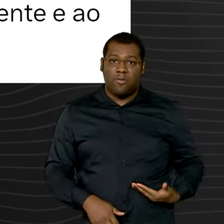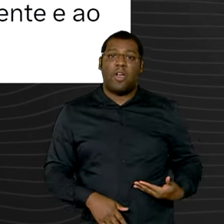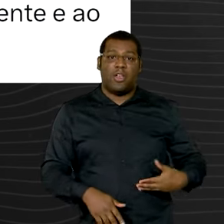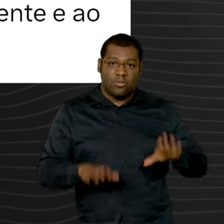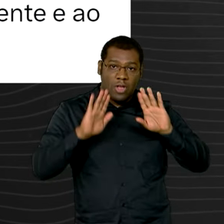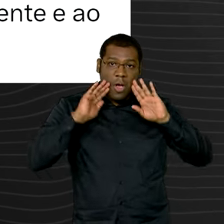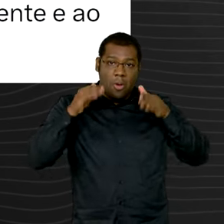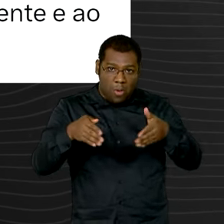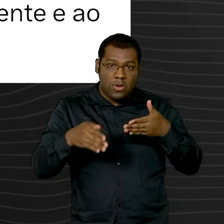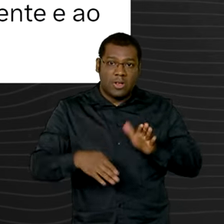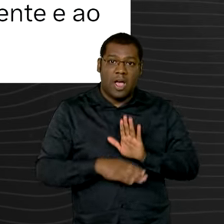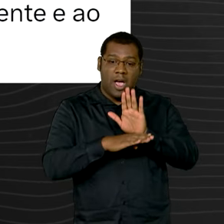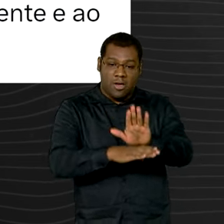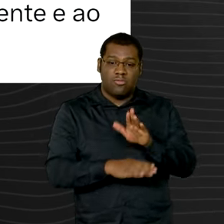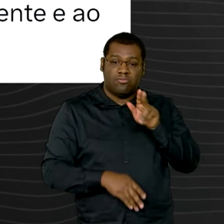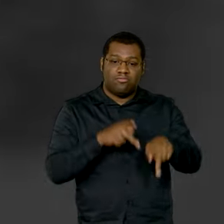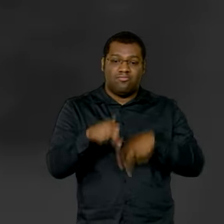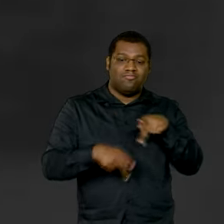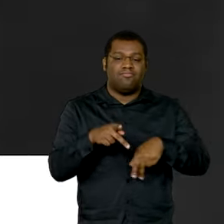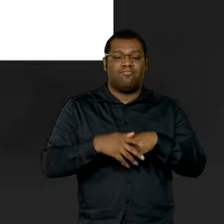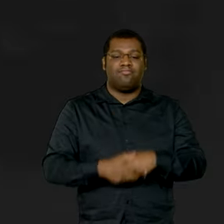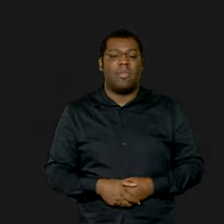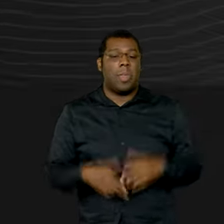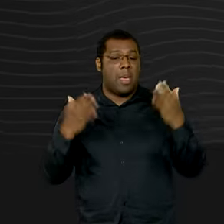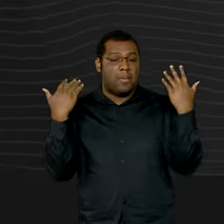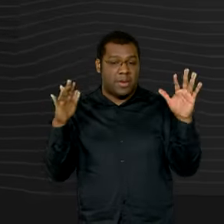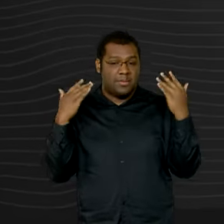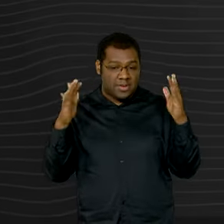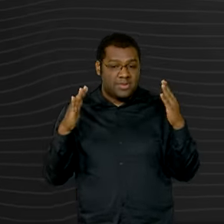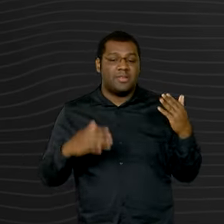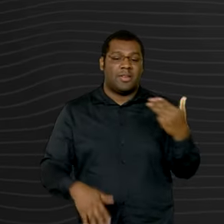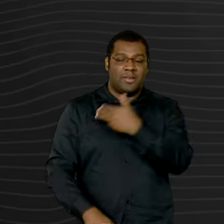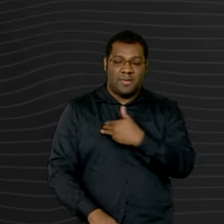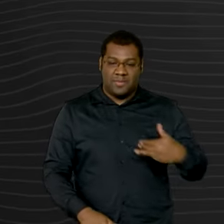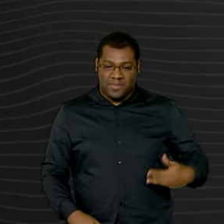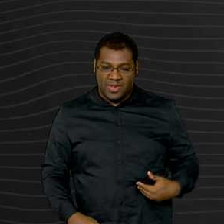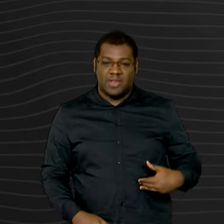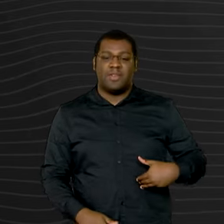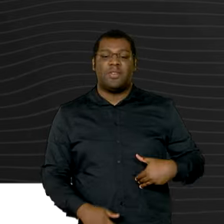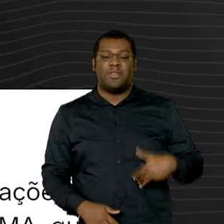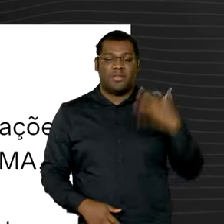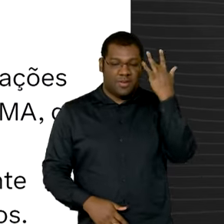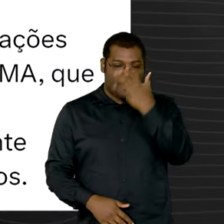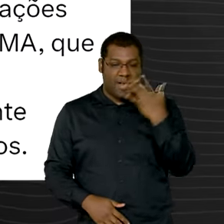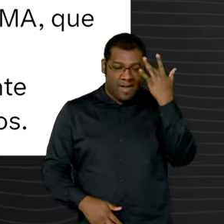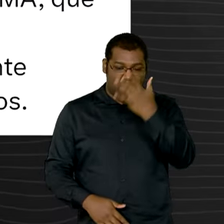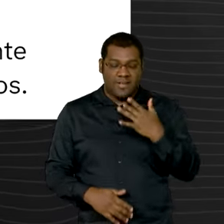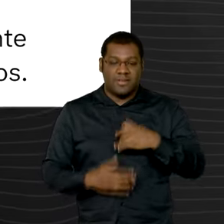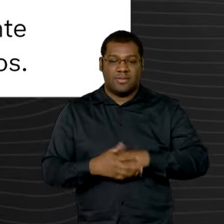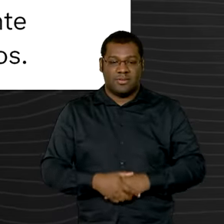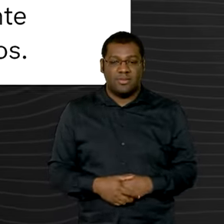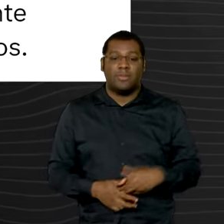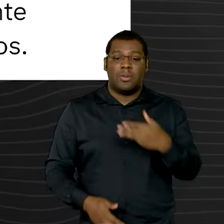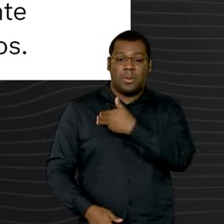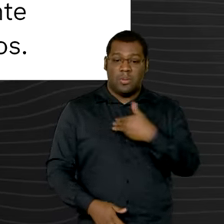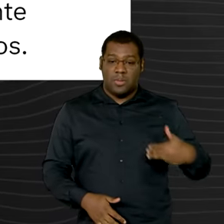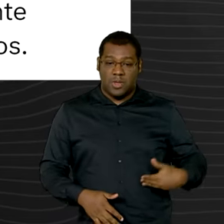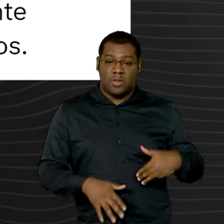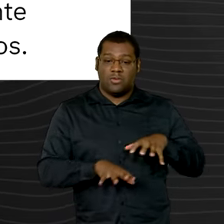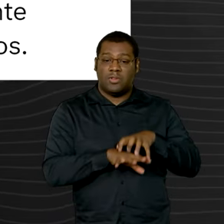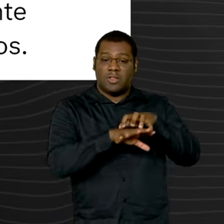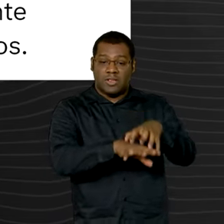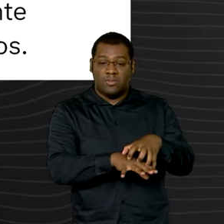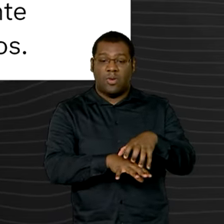mais precisa. E também parabenizou o ministro da Fazenda, Fernando Haddad. Já o ministro dos Transportes, Renan Filho,